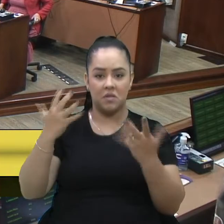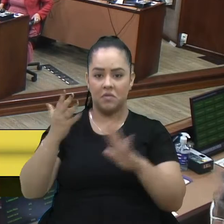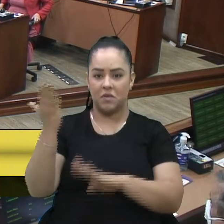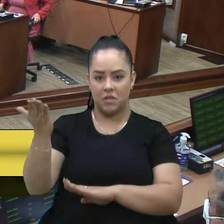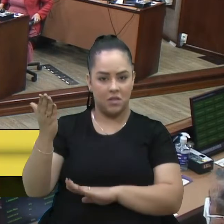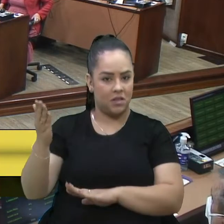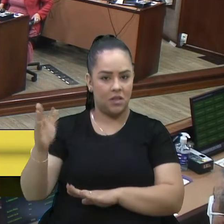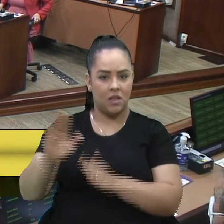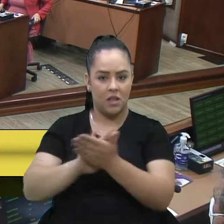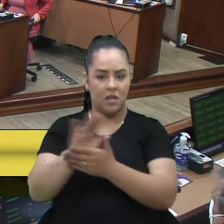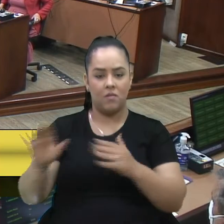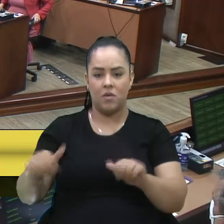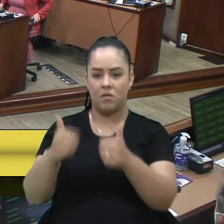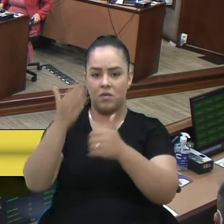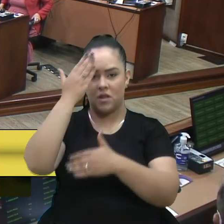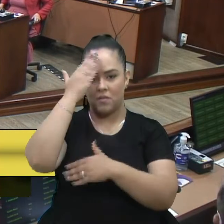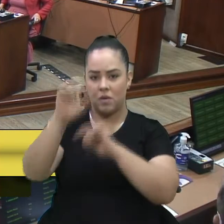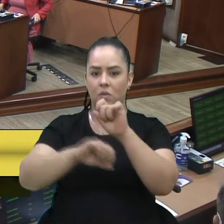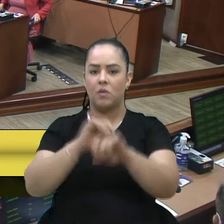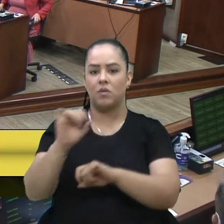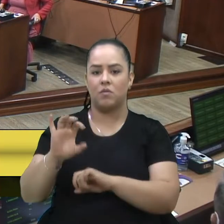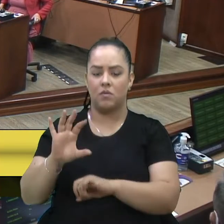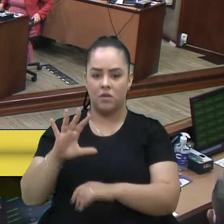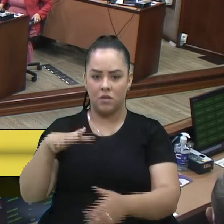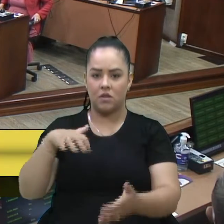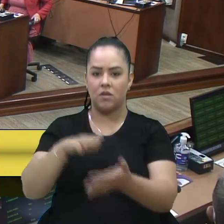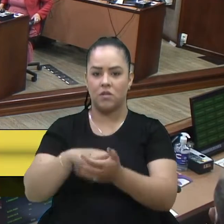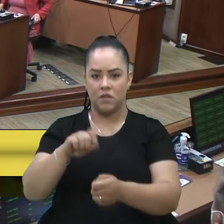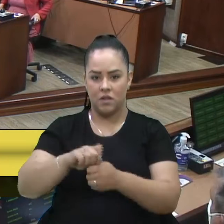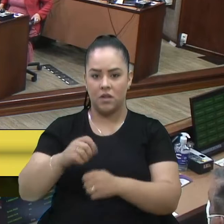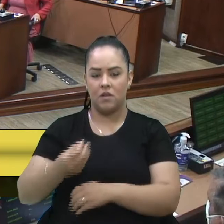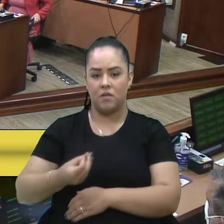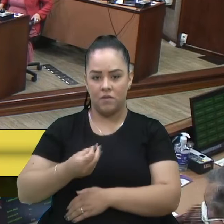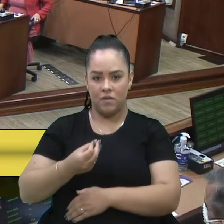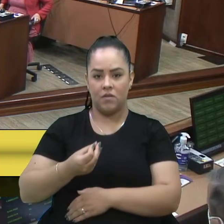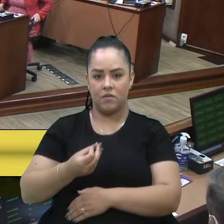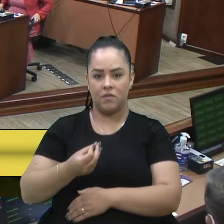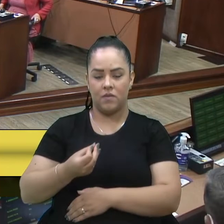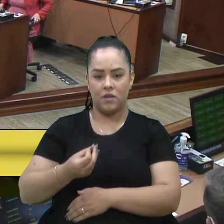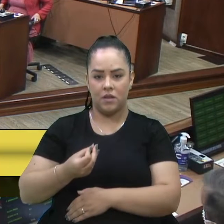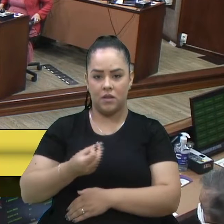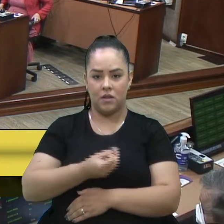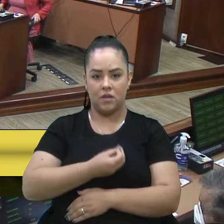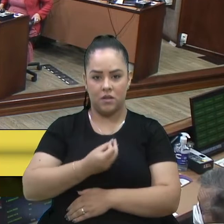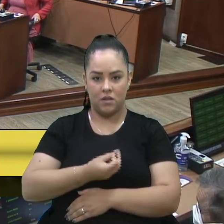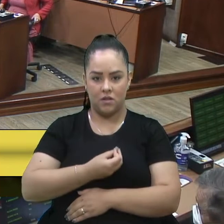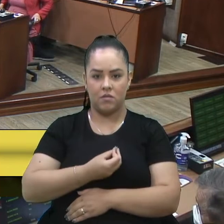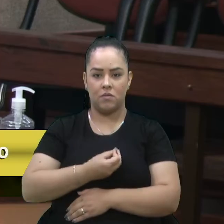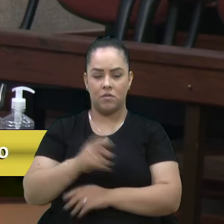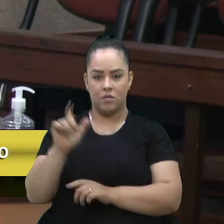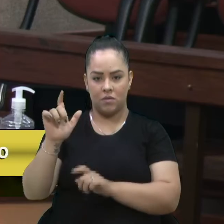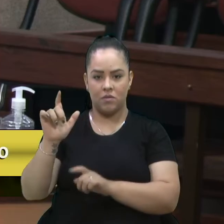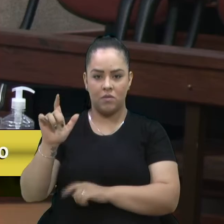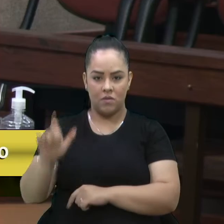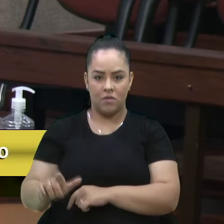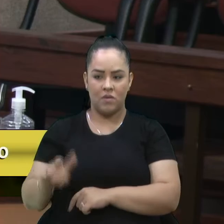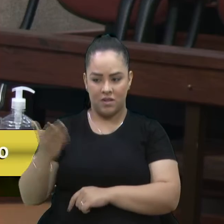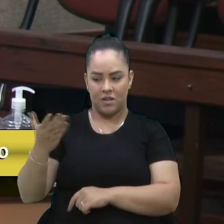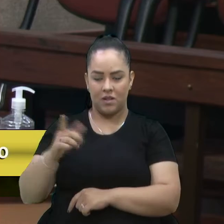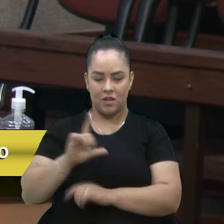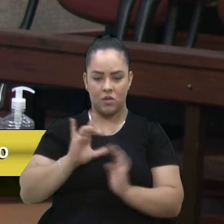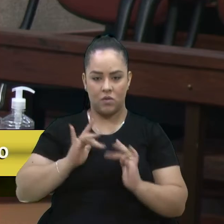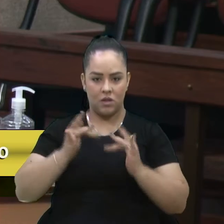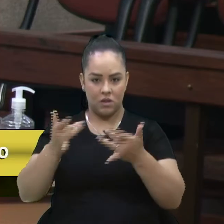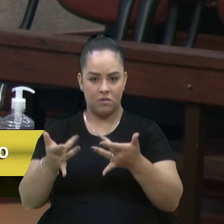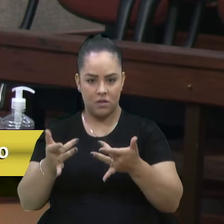o senhor aqui dentro para saber o que um acidente faz na vida de uma pessoa. O senhor tem a questão da doação das camas, hospitalares, então o